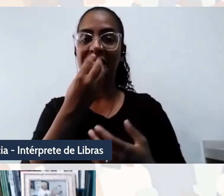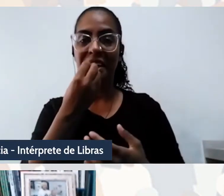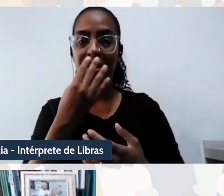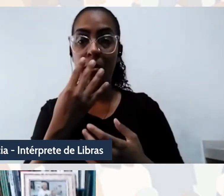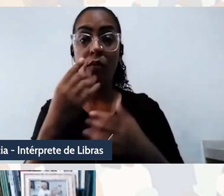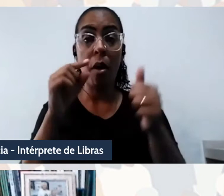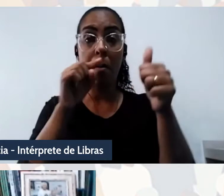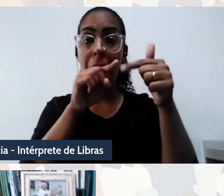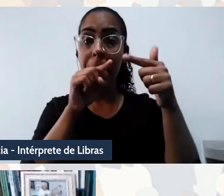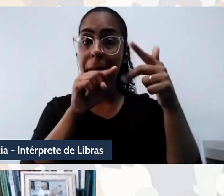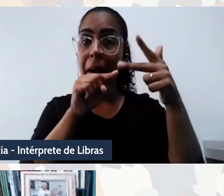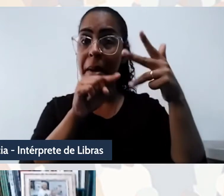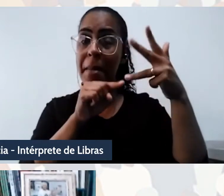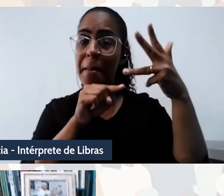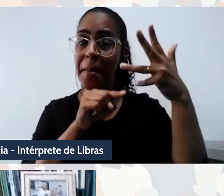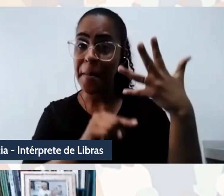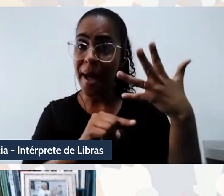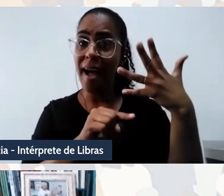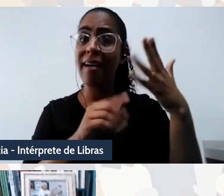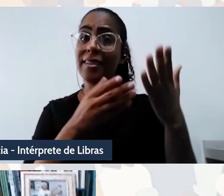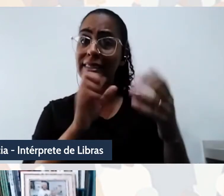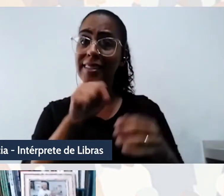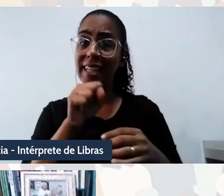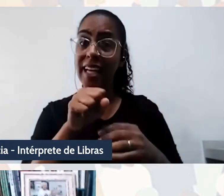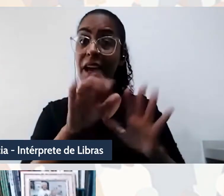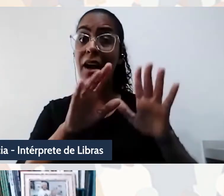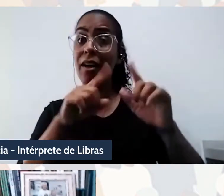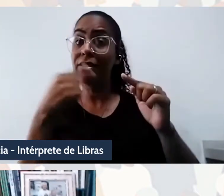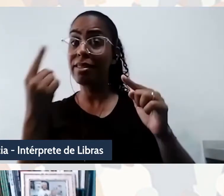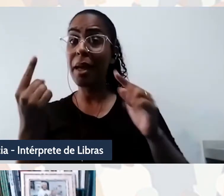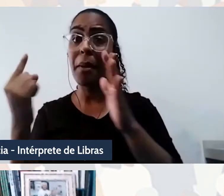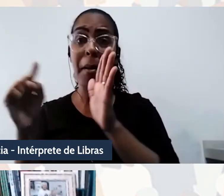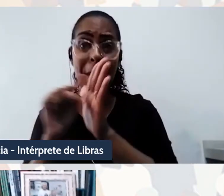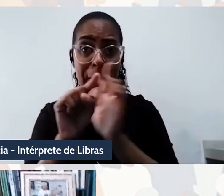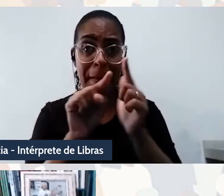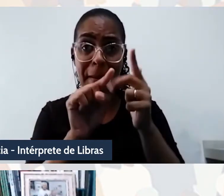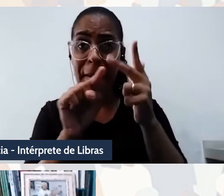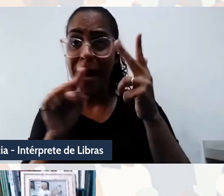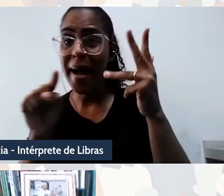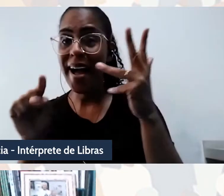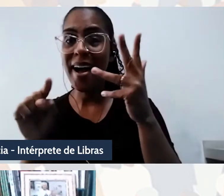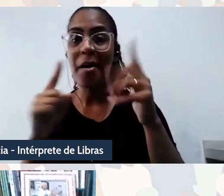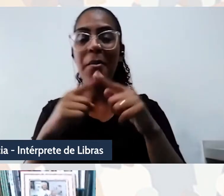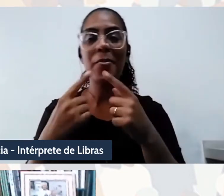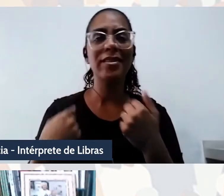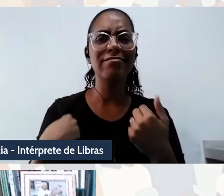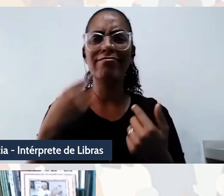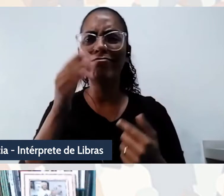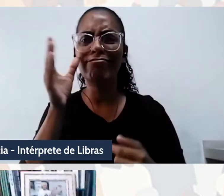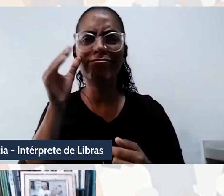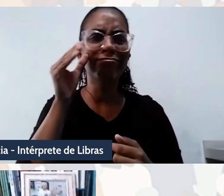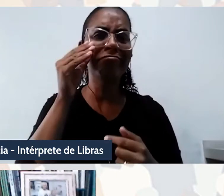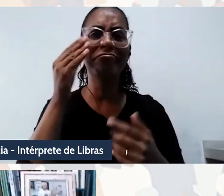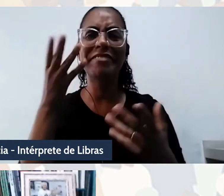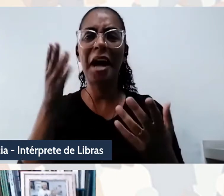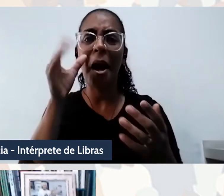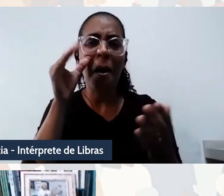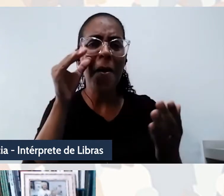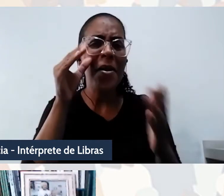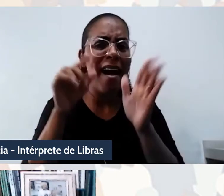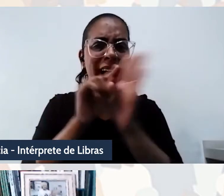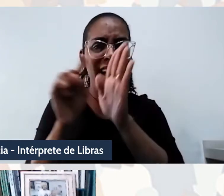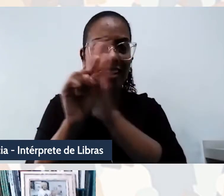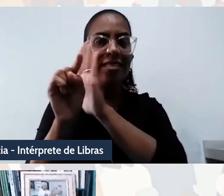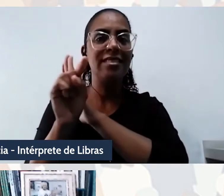eu vou tentar deixar espaço para as outras pessoas perguntarem, mas eu fiquei com uma série de questões